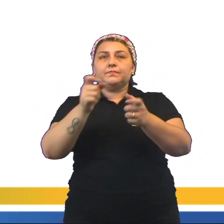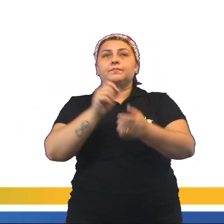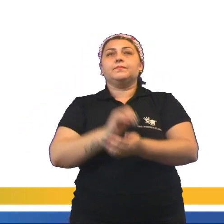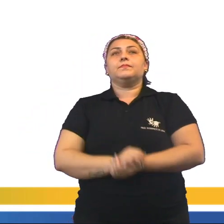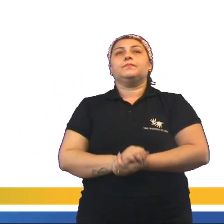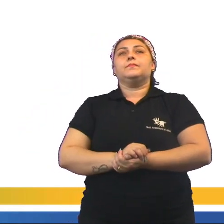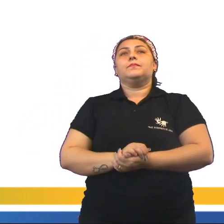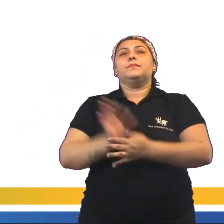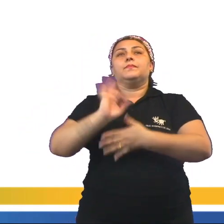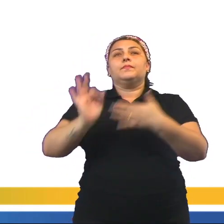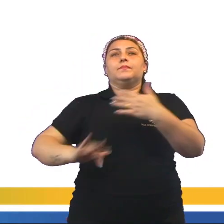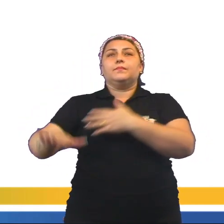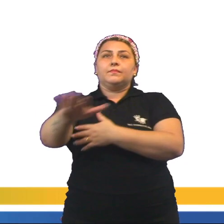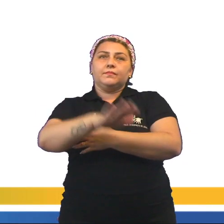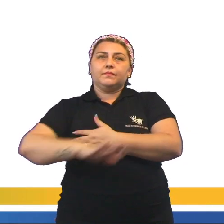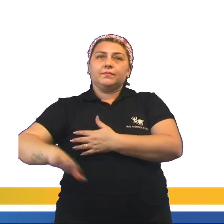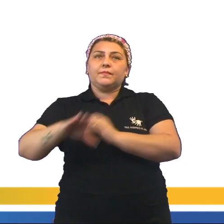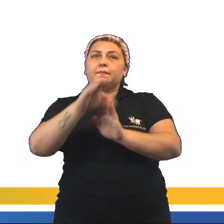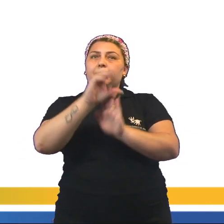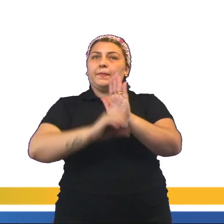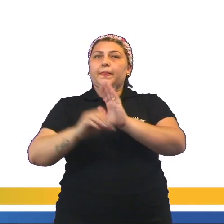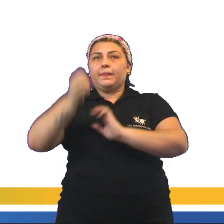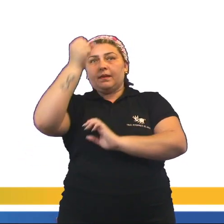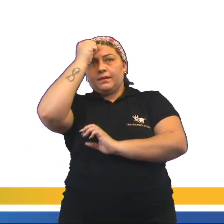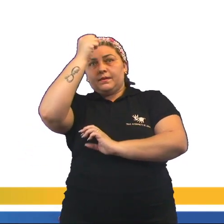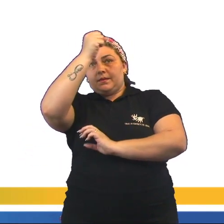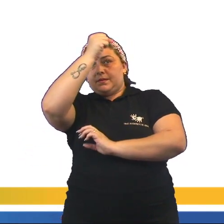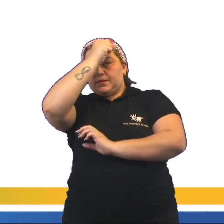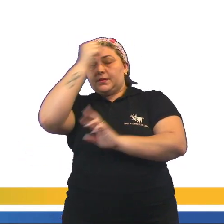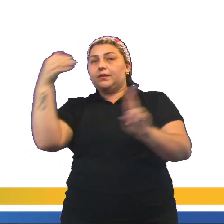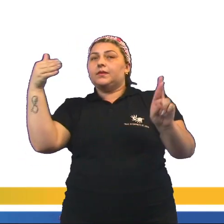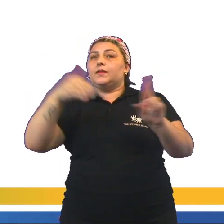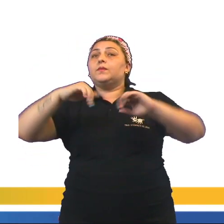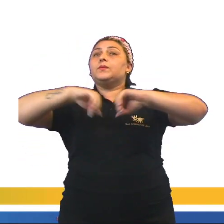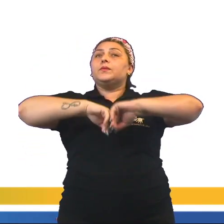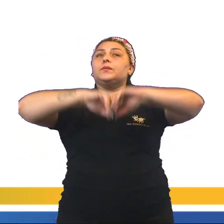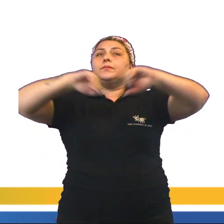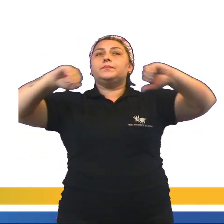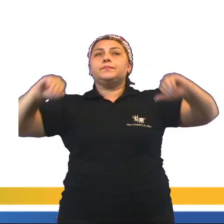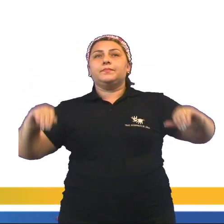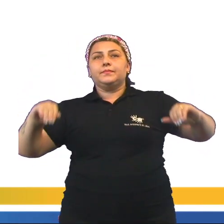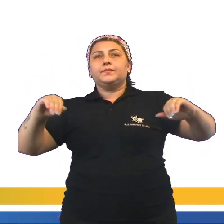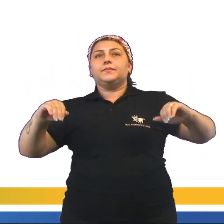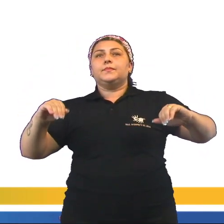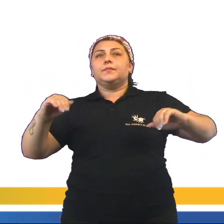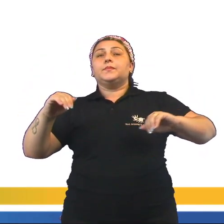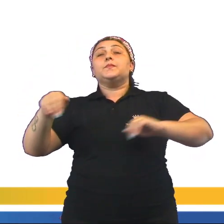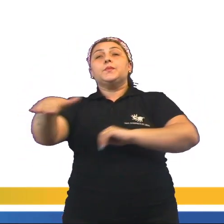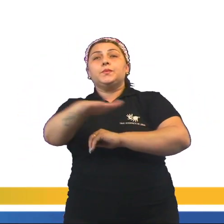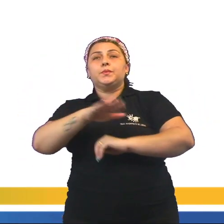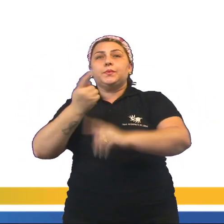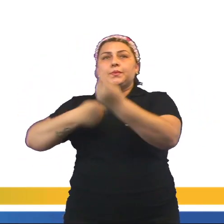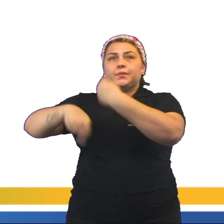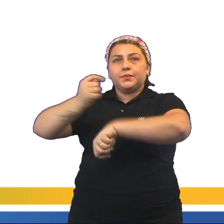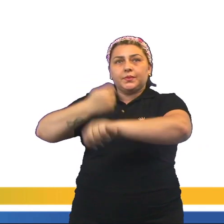Classe social é um conceito da sociologia que se refere à divisão